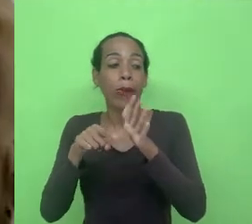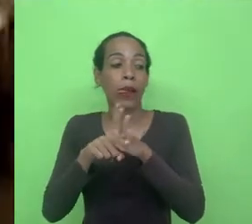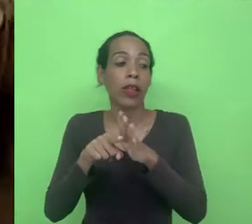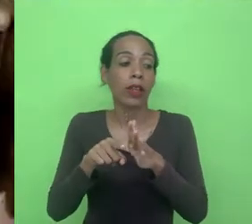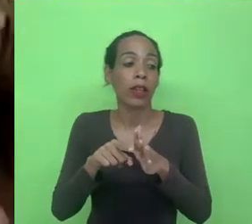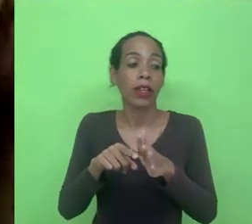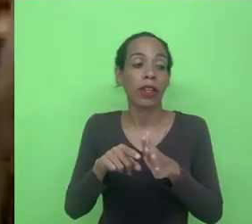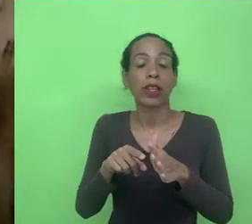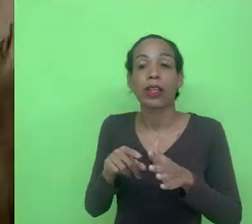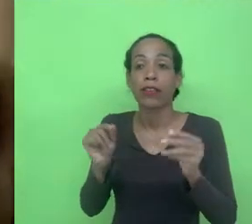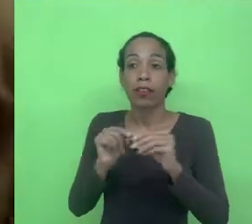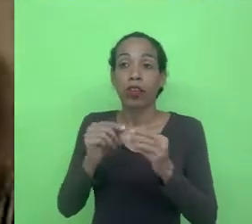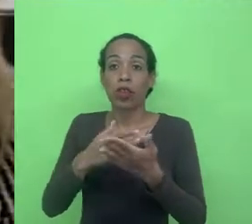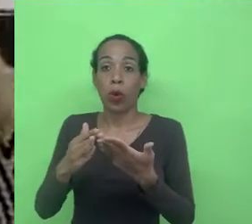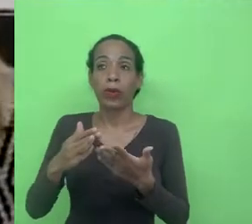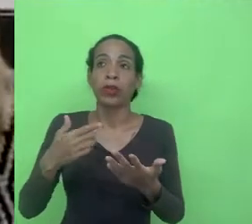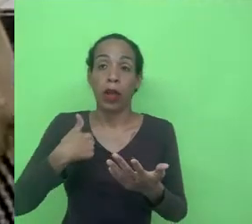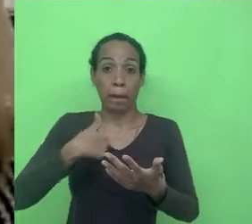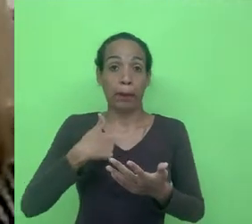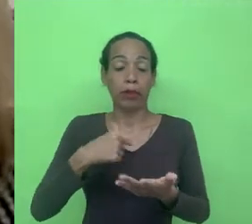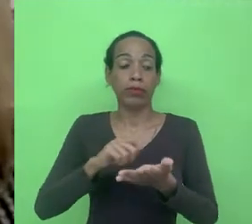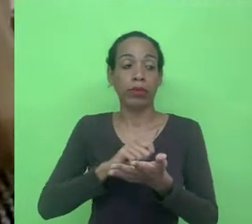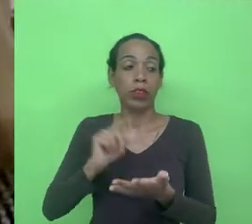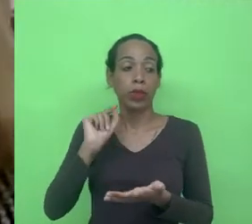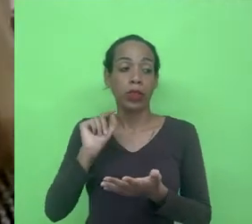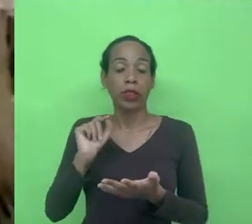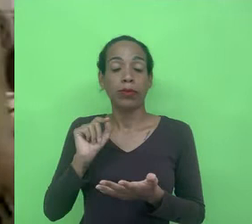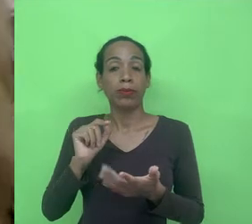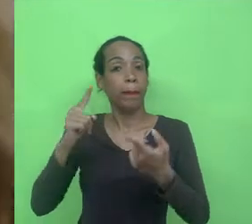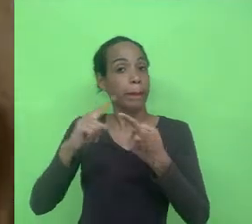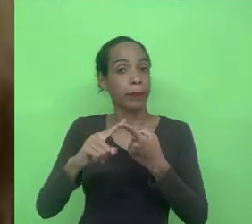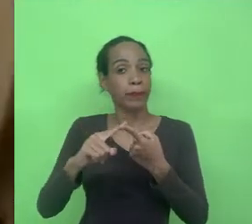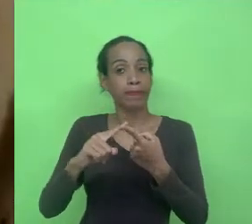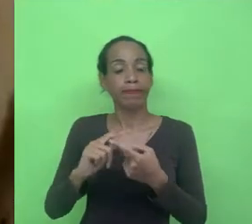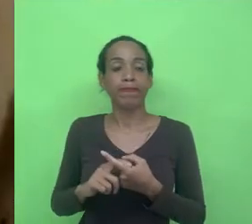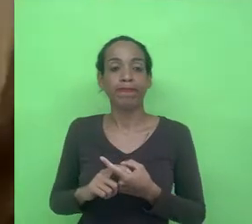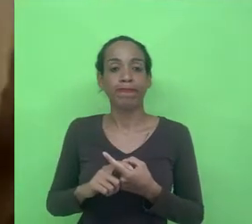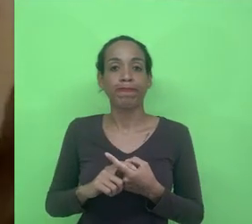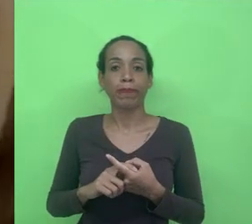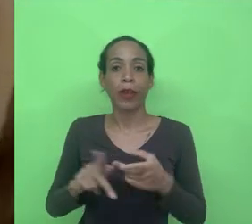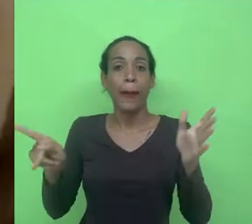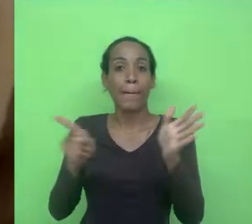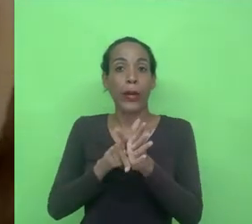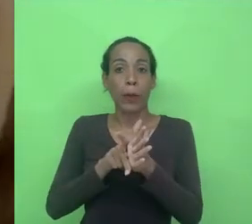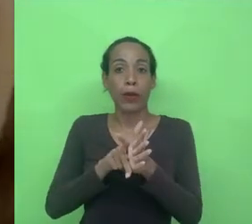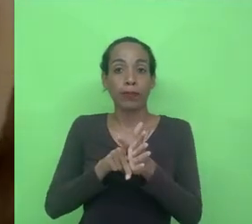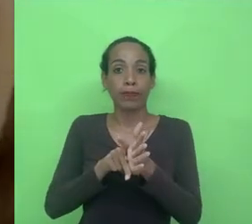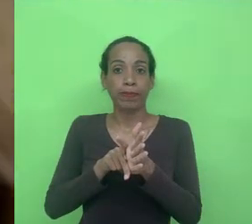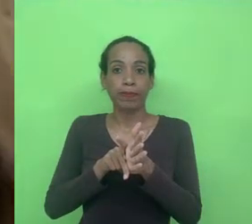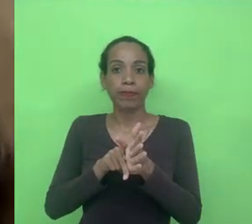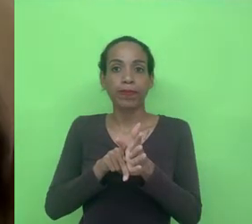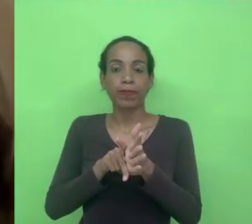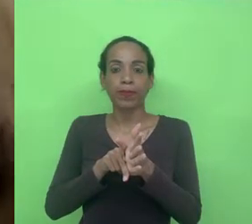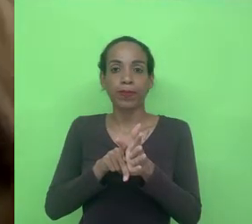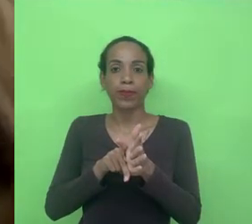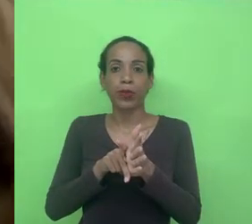algumas premissas minhas que são primeiro a questão da própria datificação dos